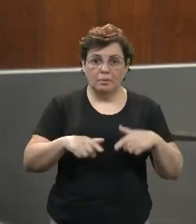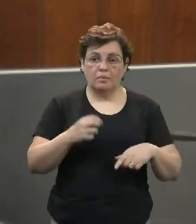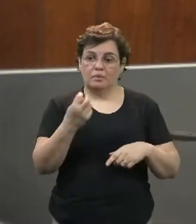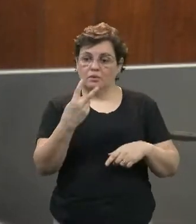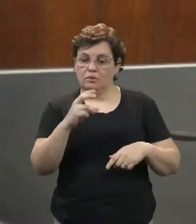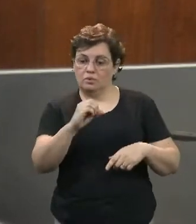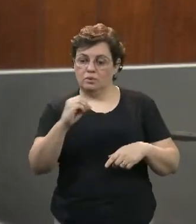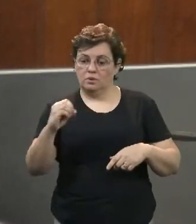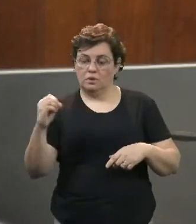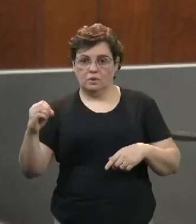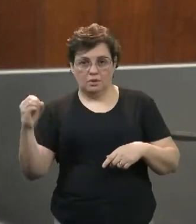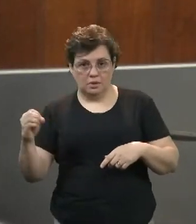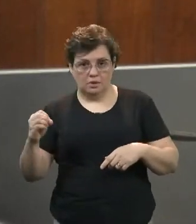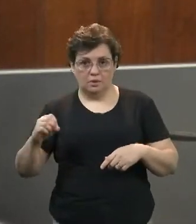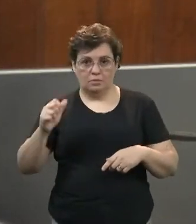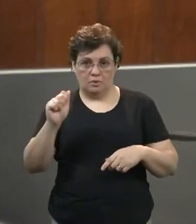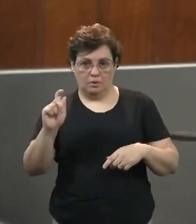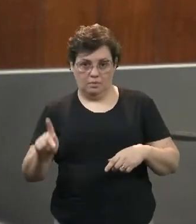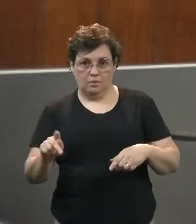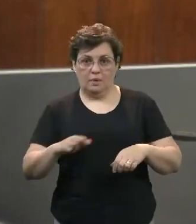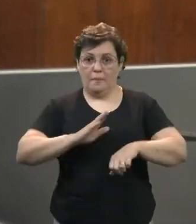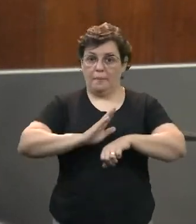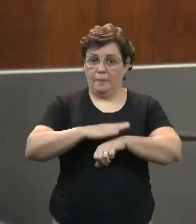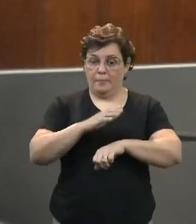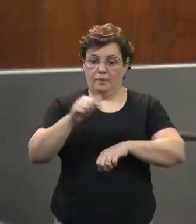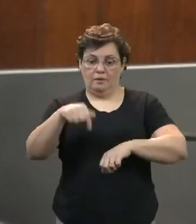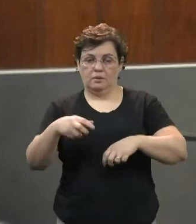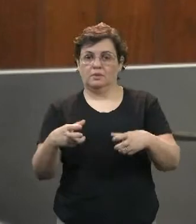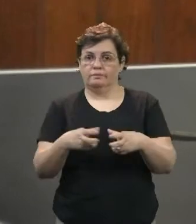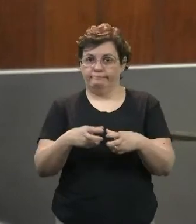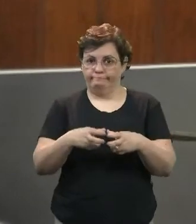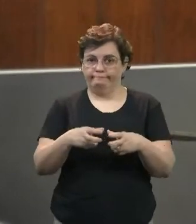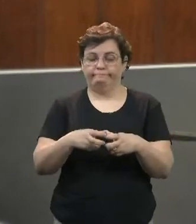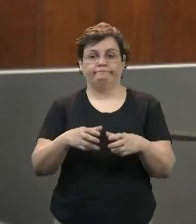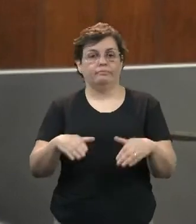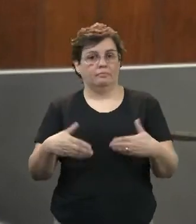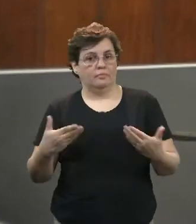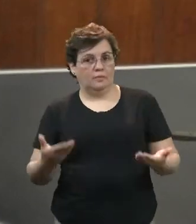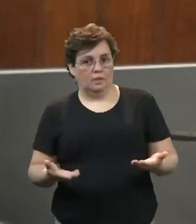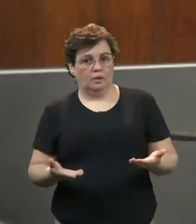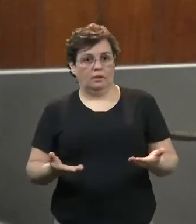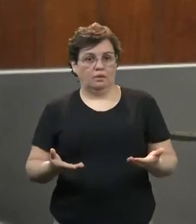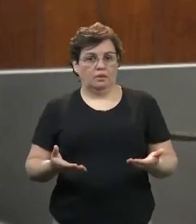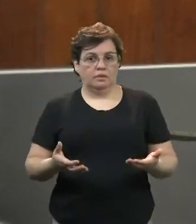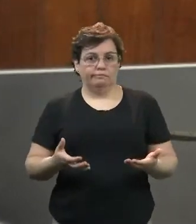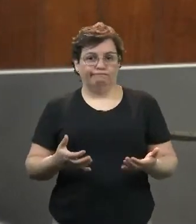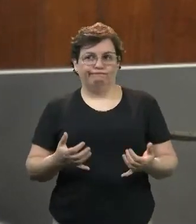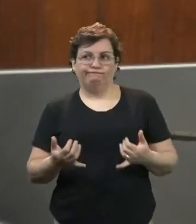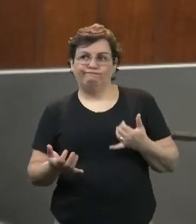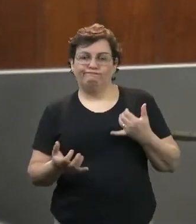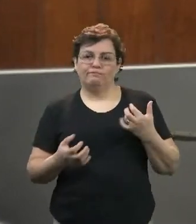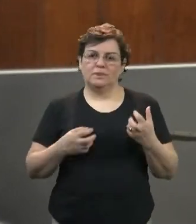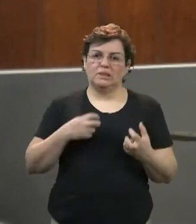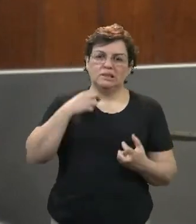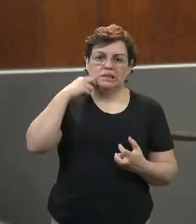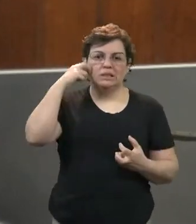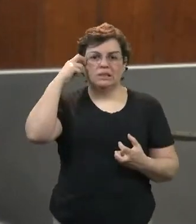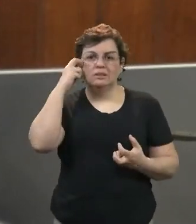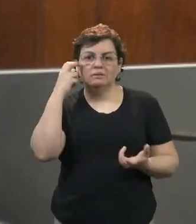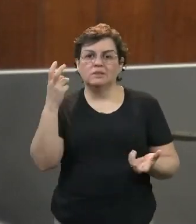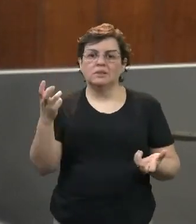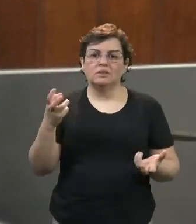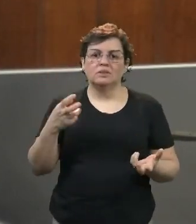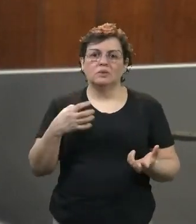e mais os servidores da Câmara Municipal, o que provocou um constrangimento, um